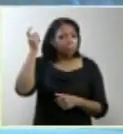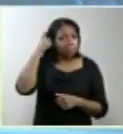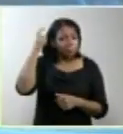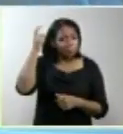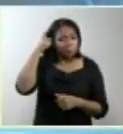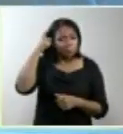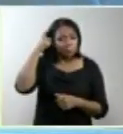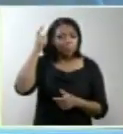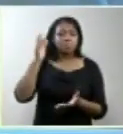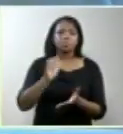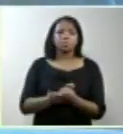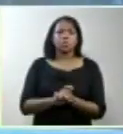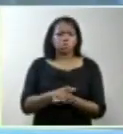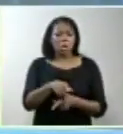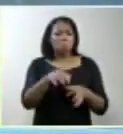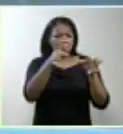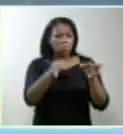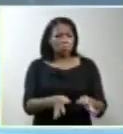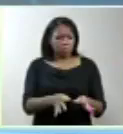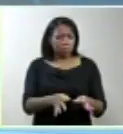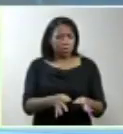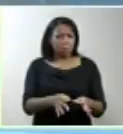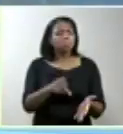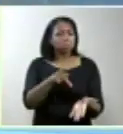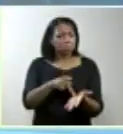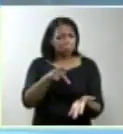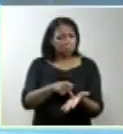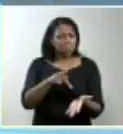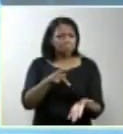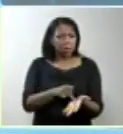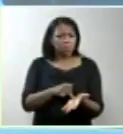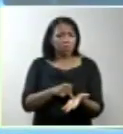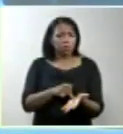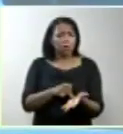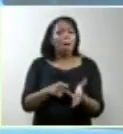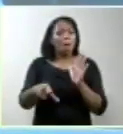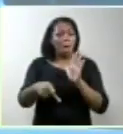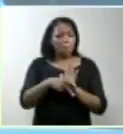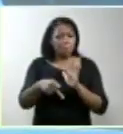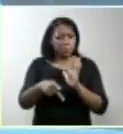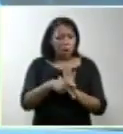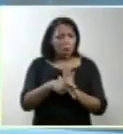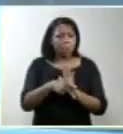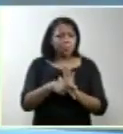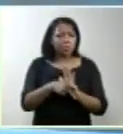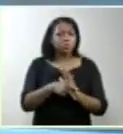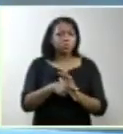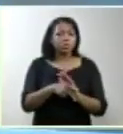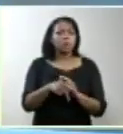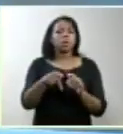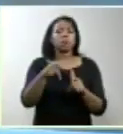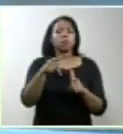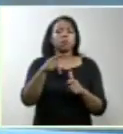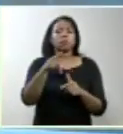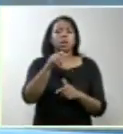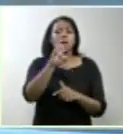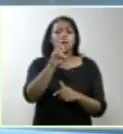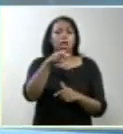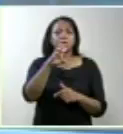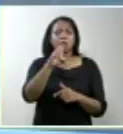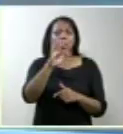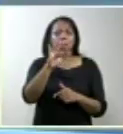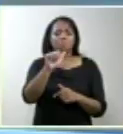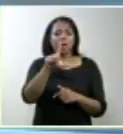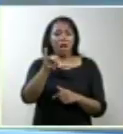A senhora confirma que é realmente um tipo característico de anencefalia? A Marcela, o